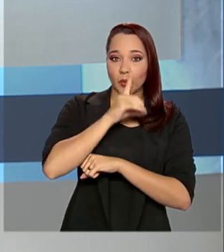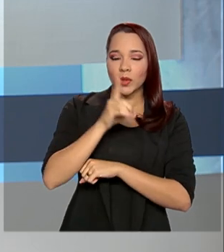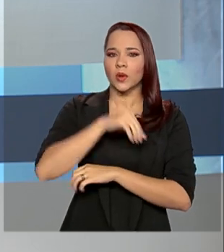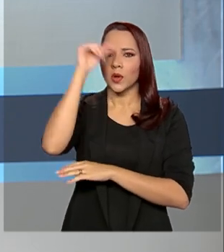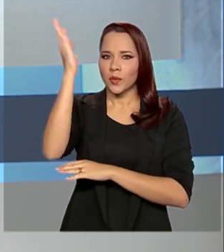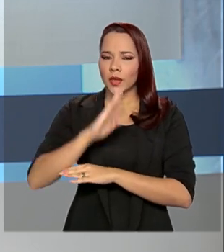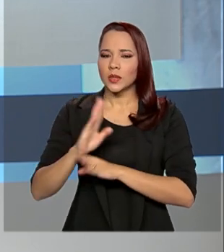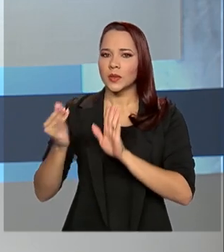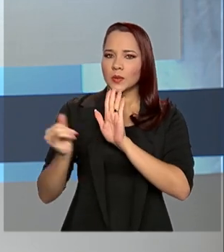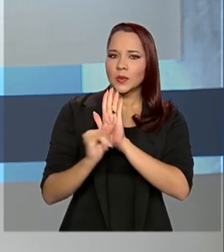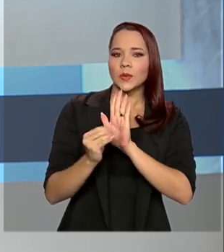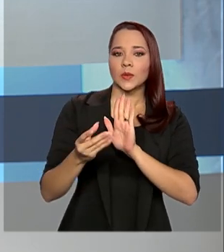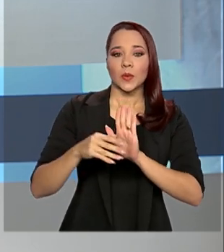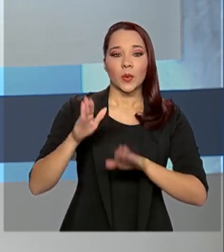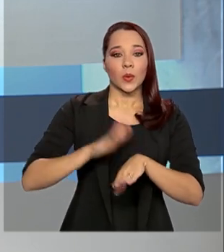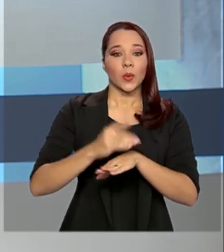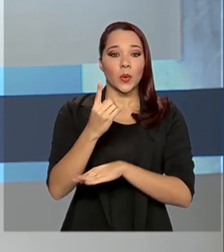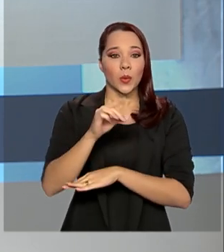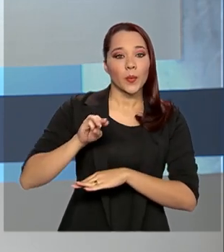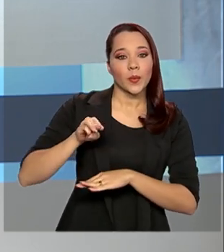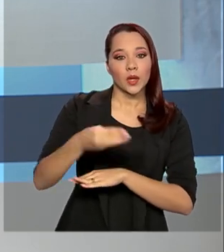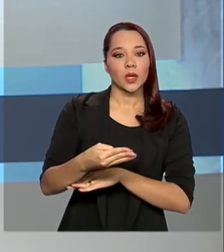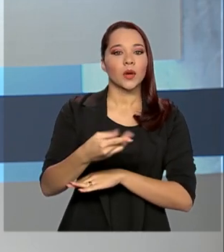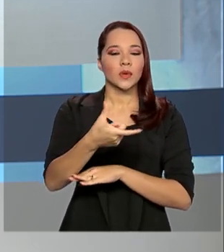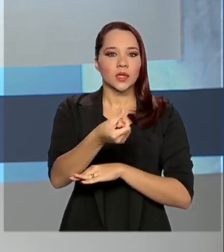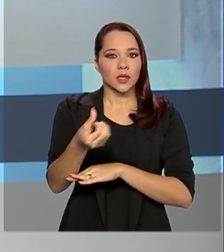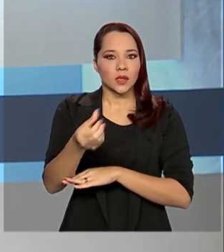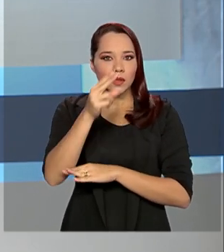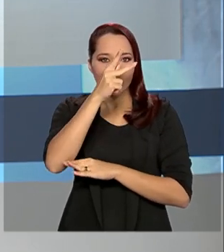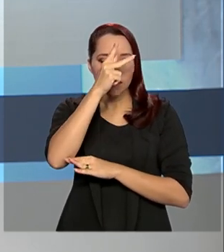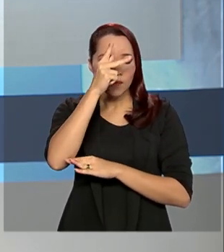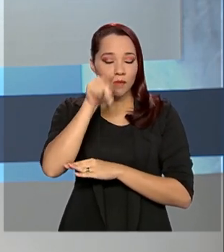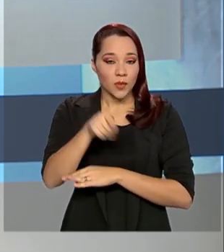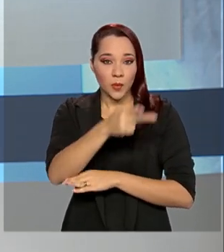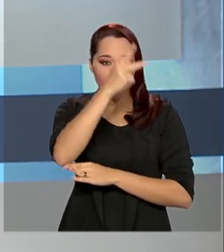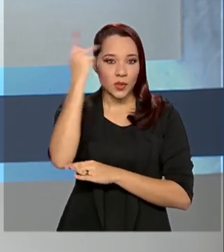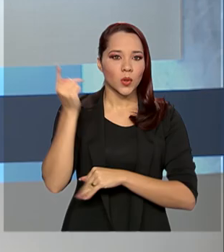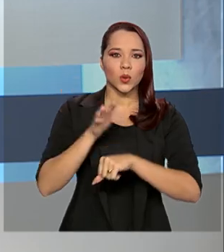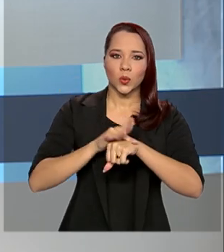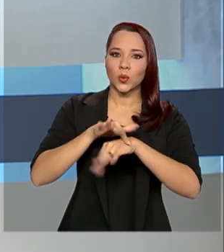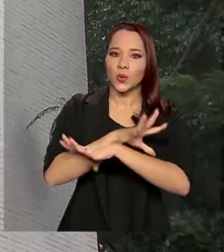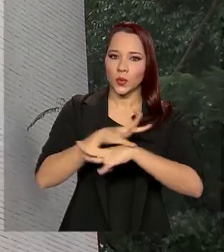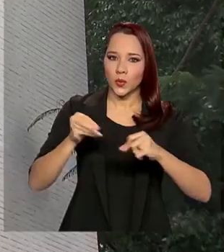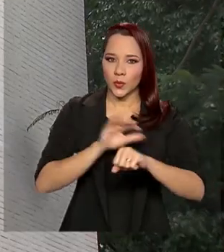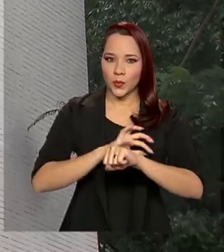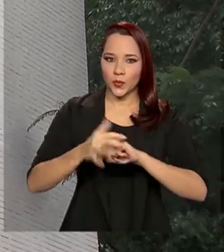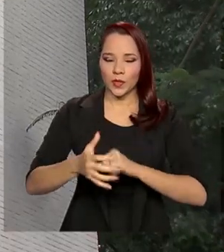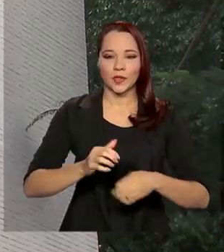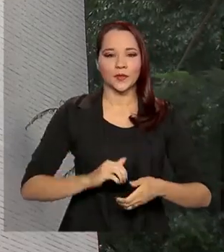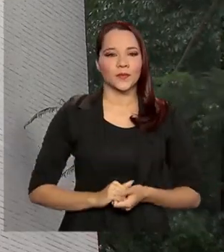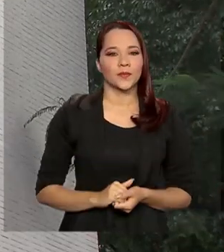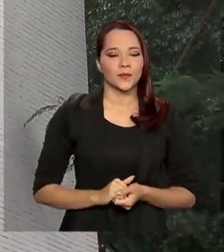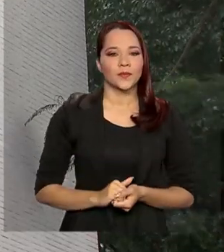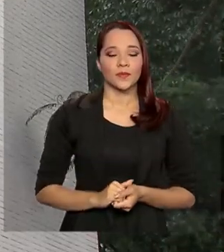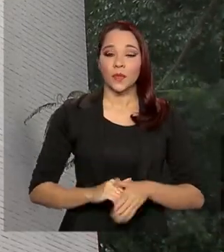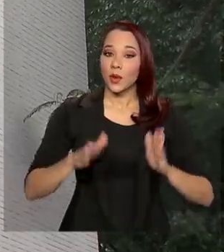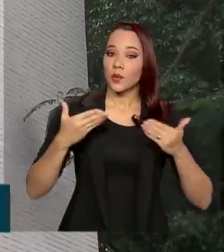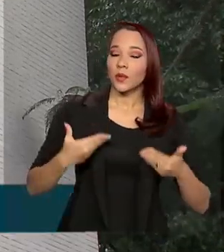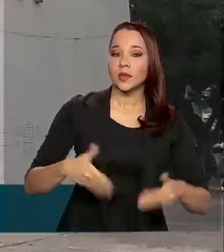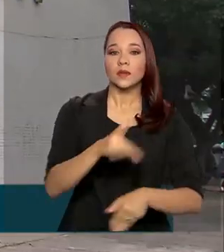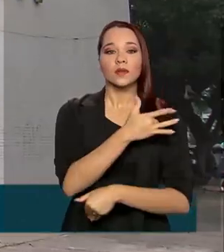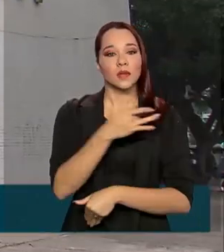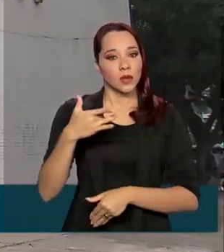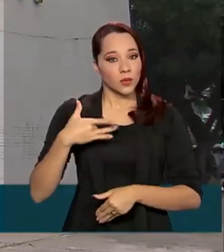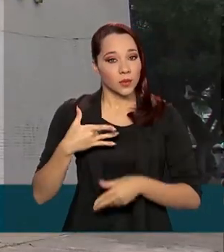registrou mais de 1 milhão e 600 mil pessoas curadas do coronavírus. De acordo com o Ministério da